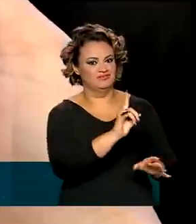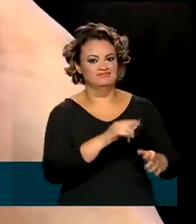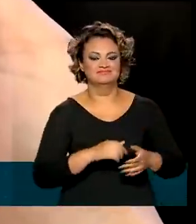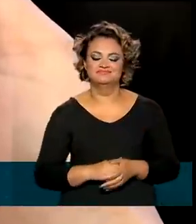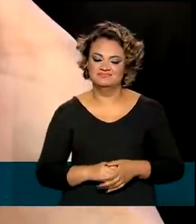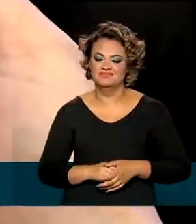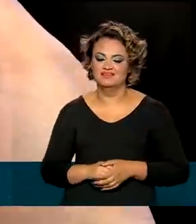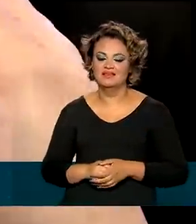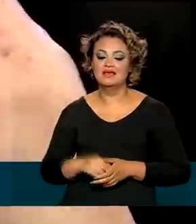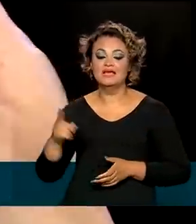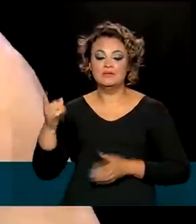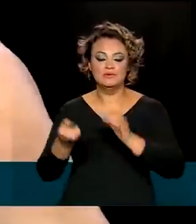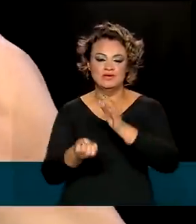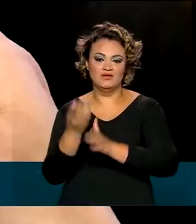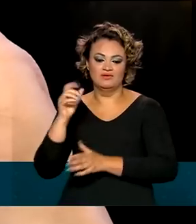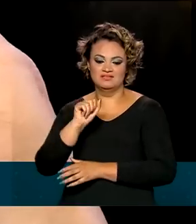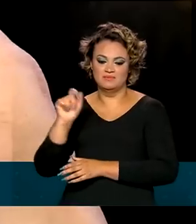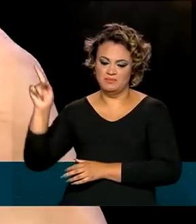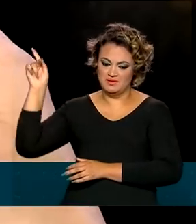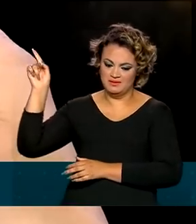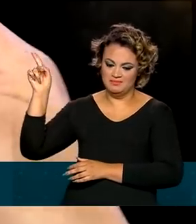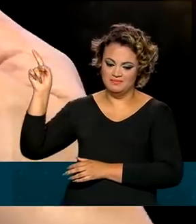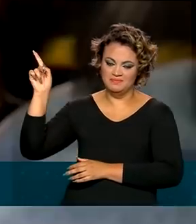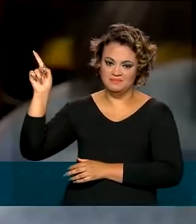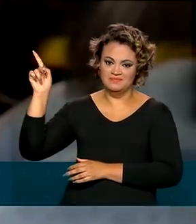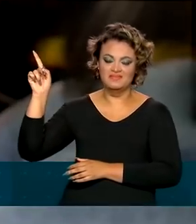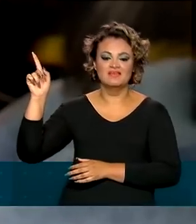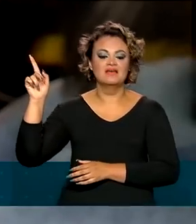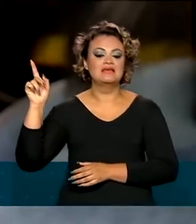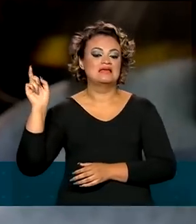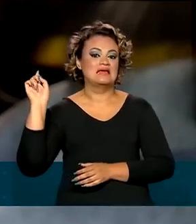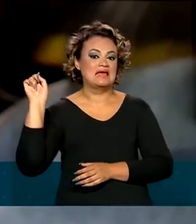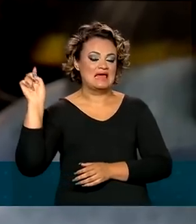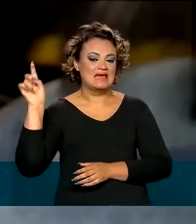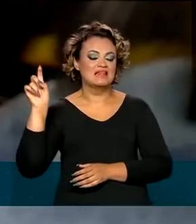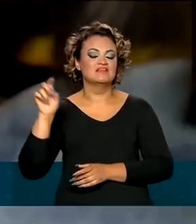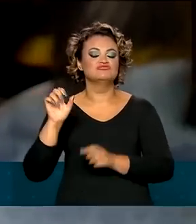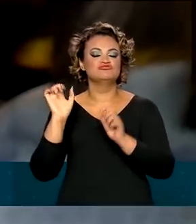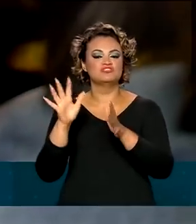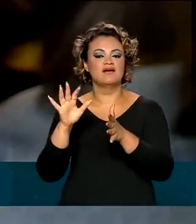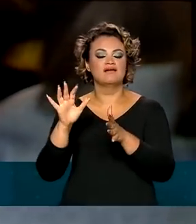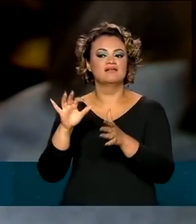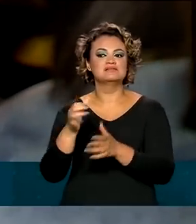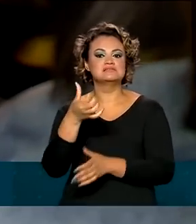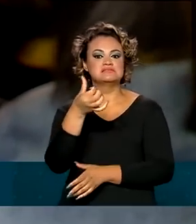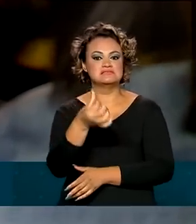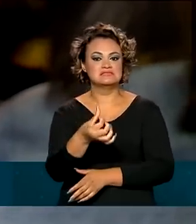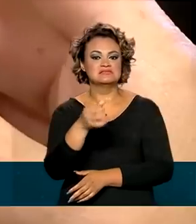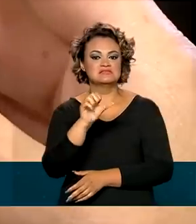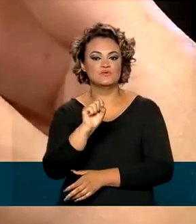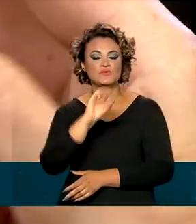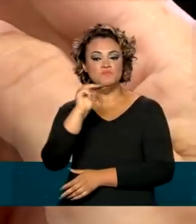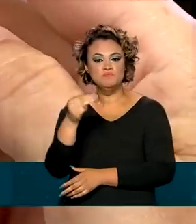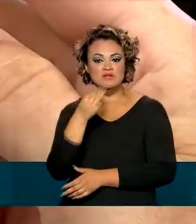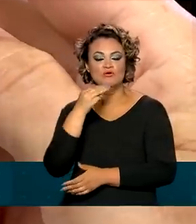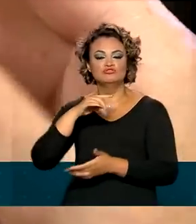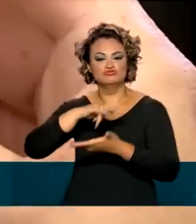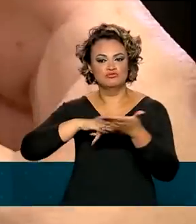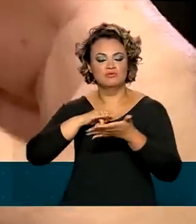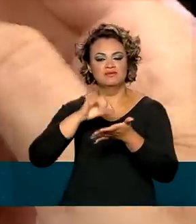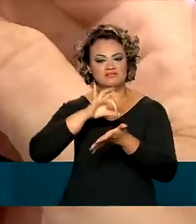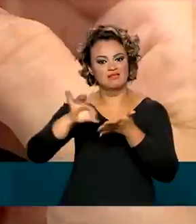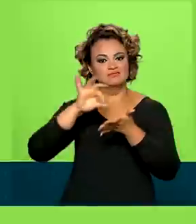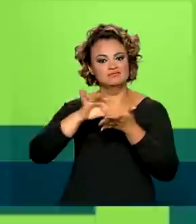Desde que foi lançada em 2019, a carteira de trabalho digital já habilitou mais de 68 milhões de documentos